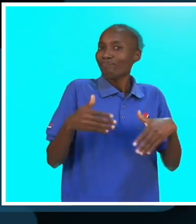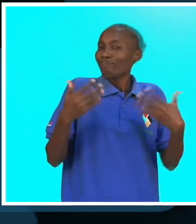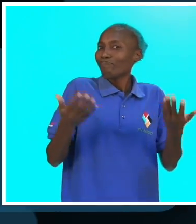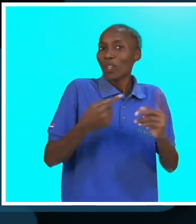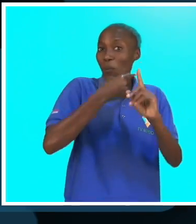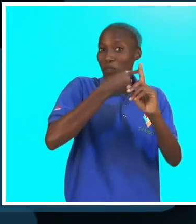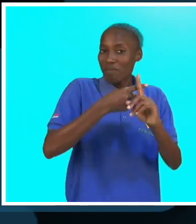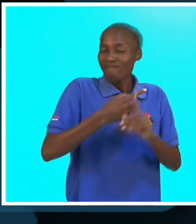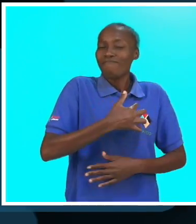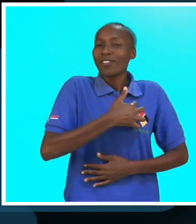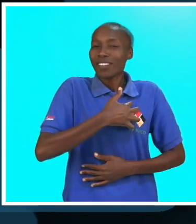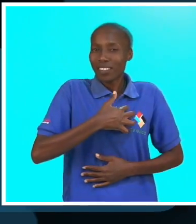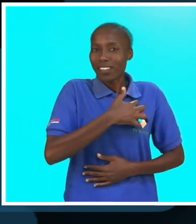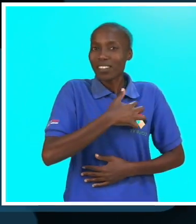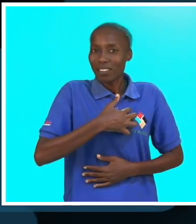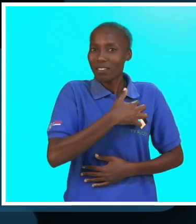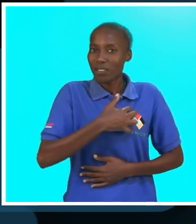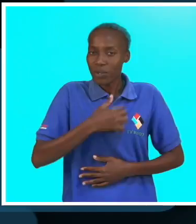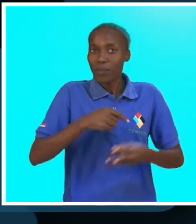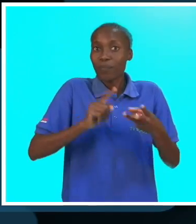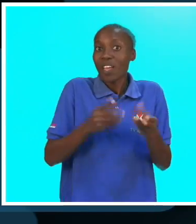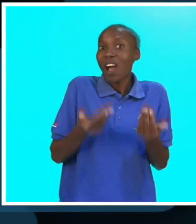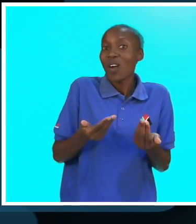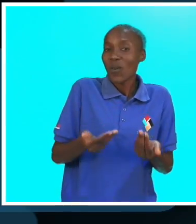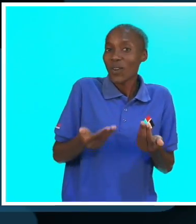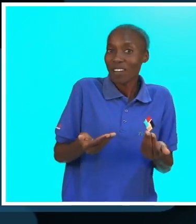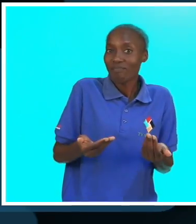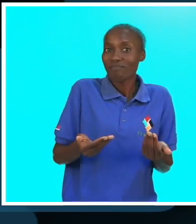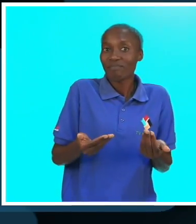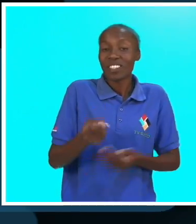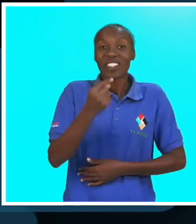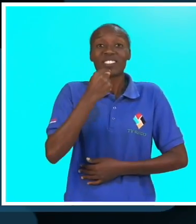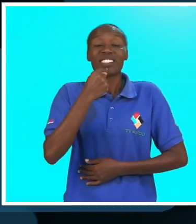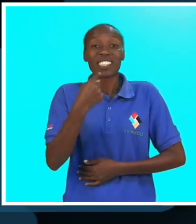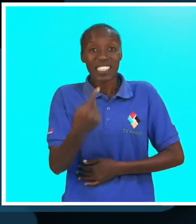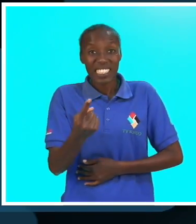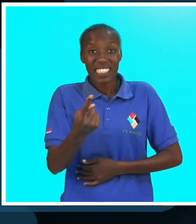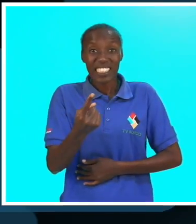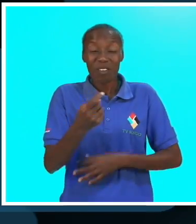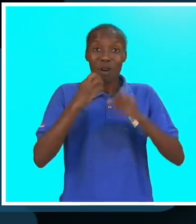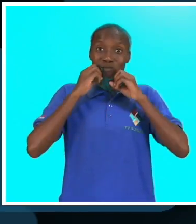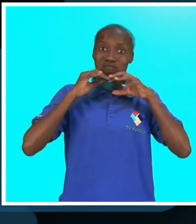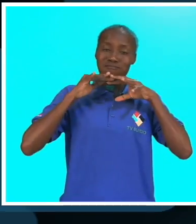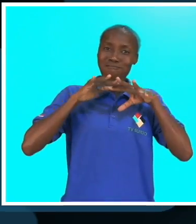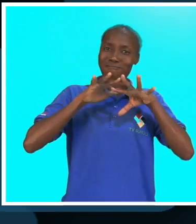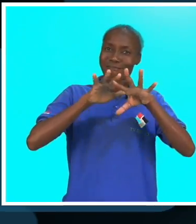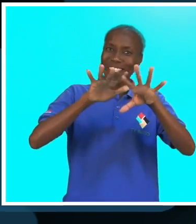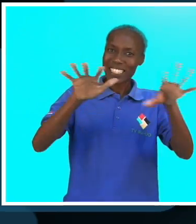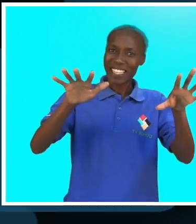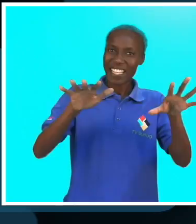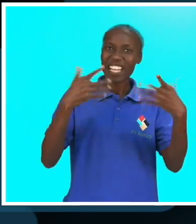e de muito sacrifício. Agora, no que respeita à